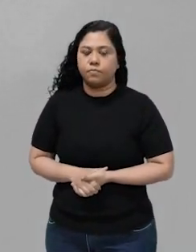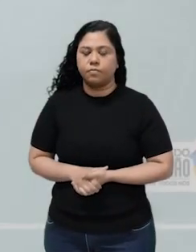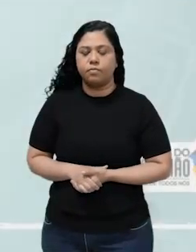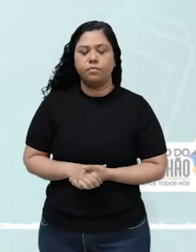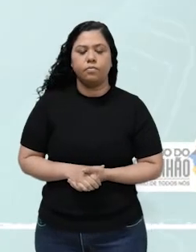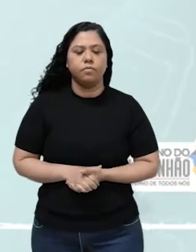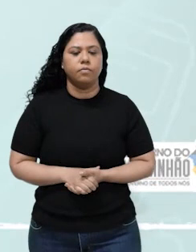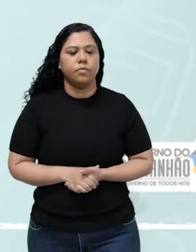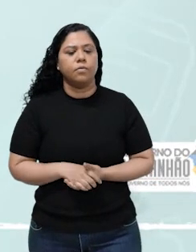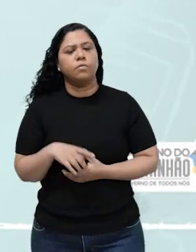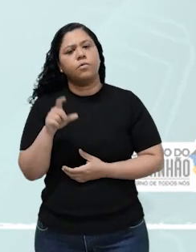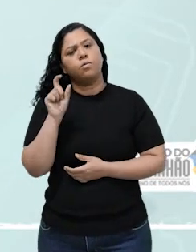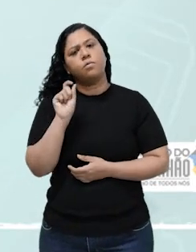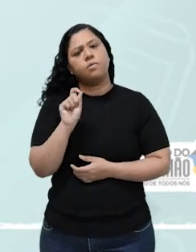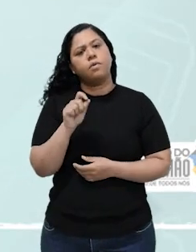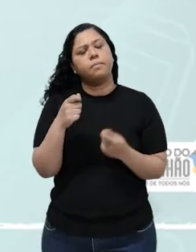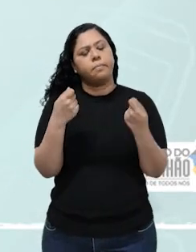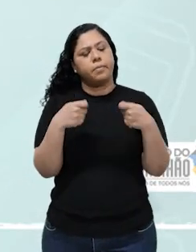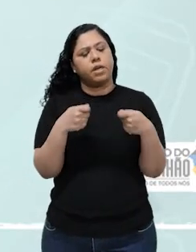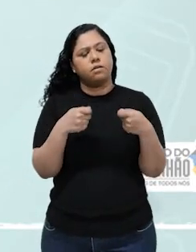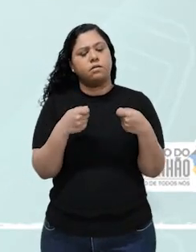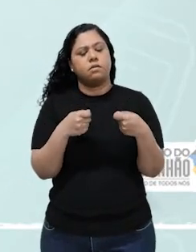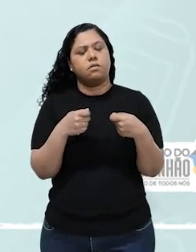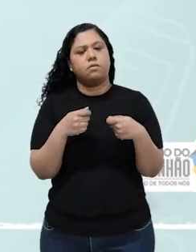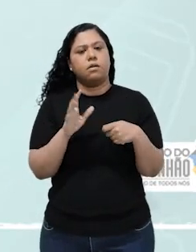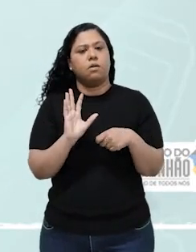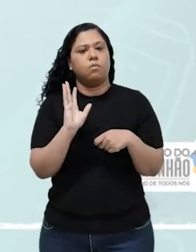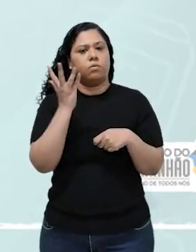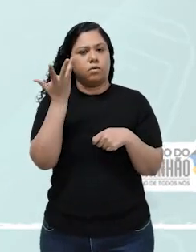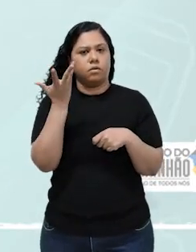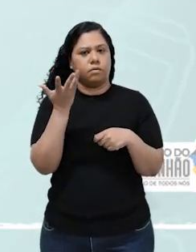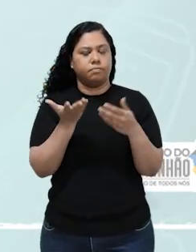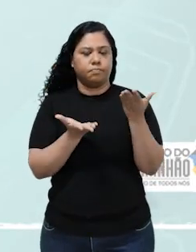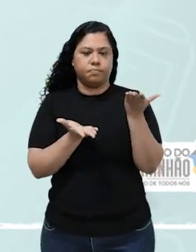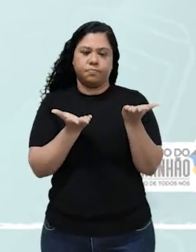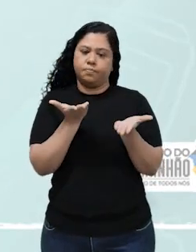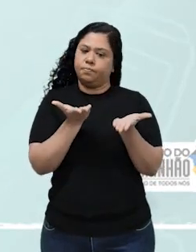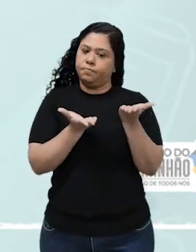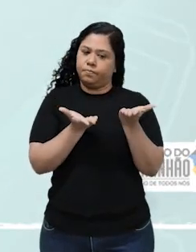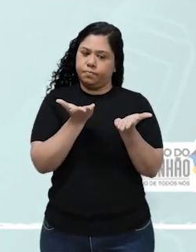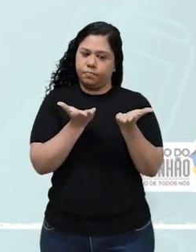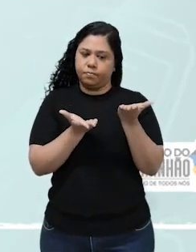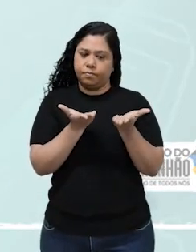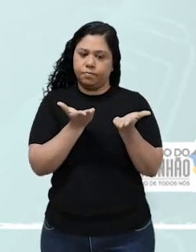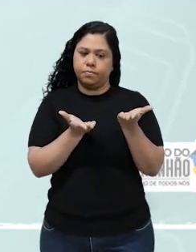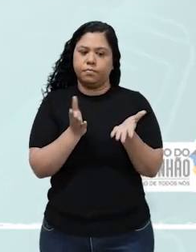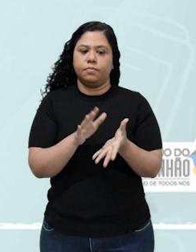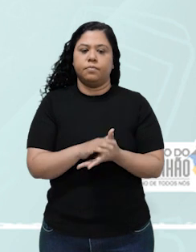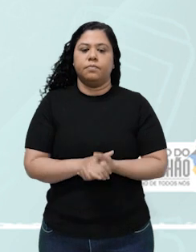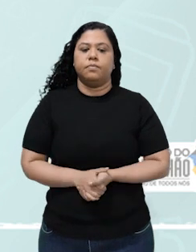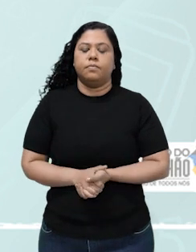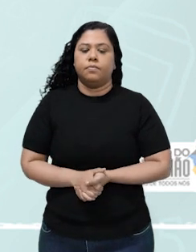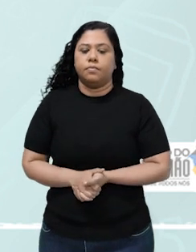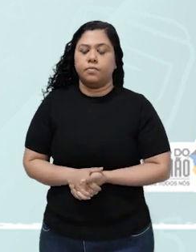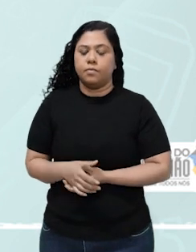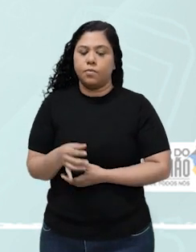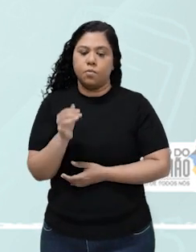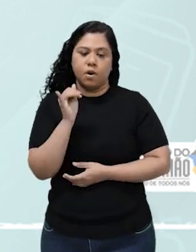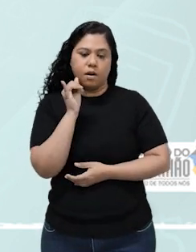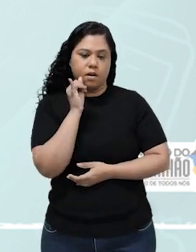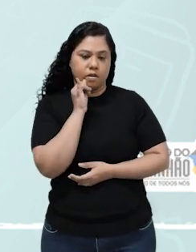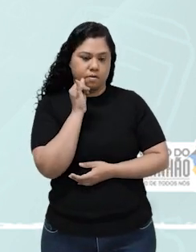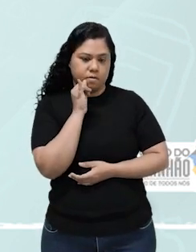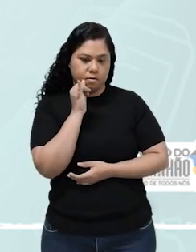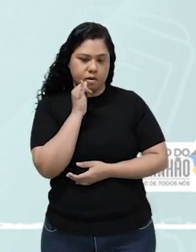Bom, condições para a ocorrência, para atingirmos o equilíbrio químico. Um exemplo de